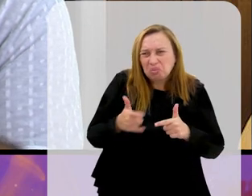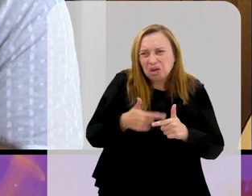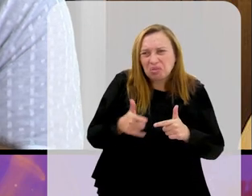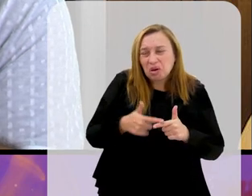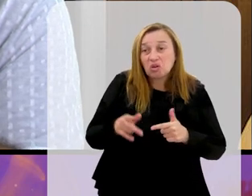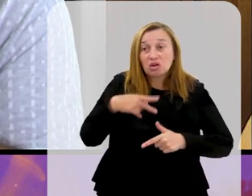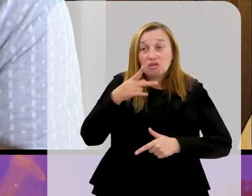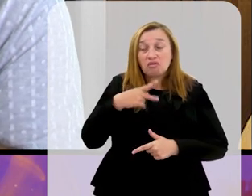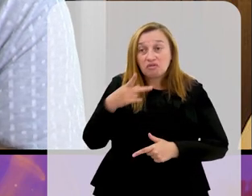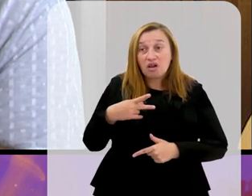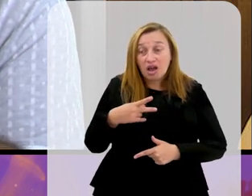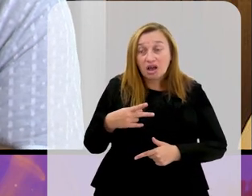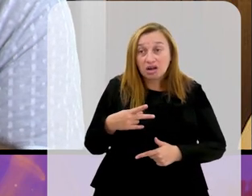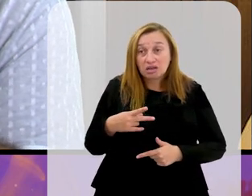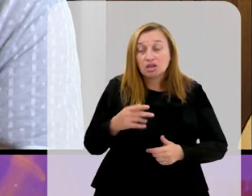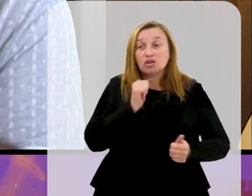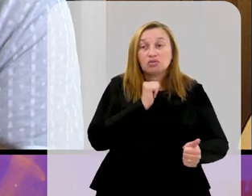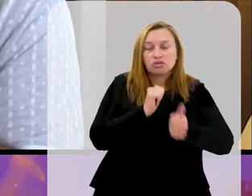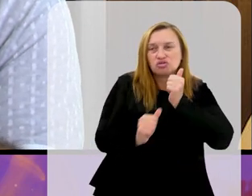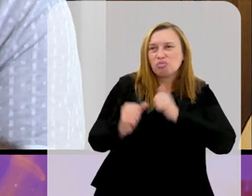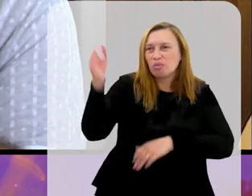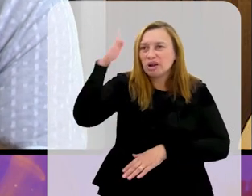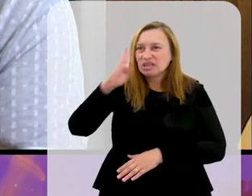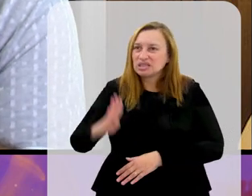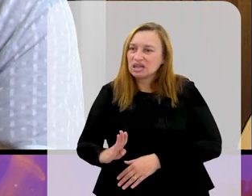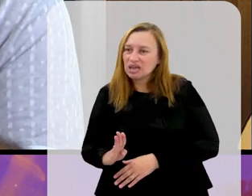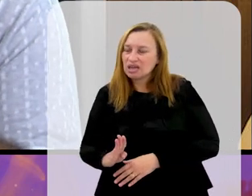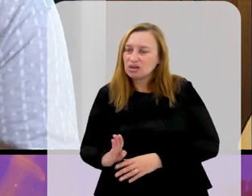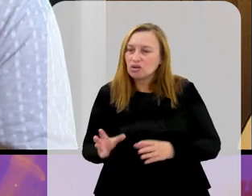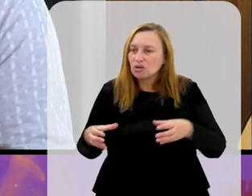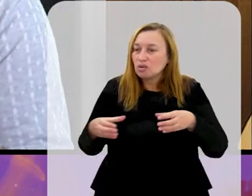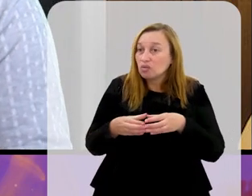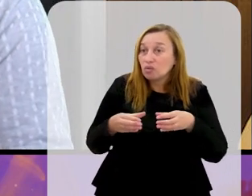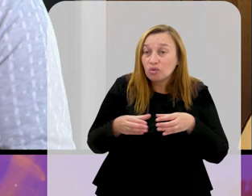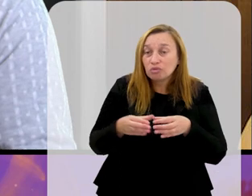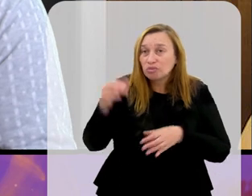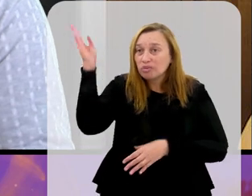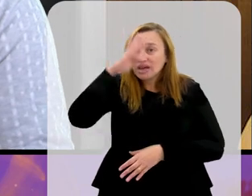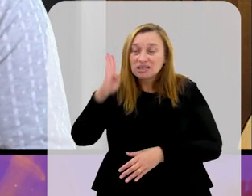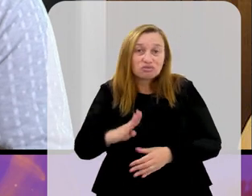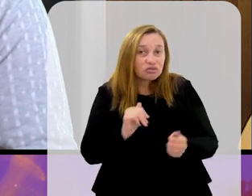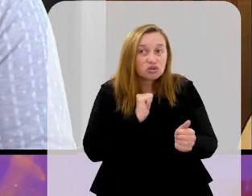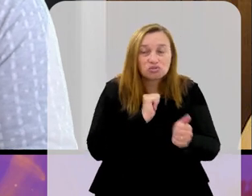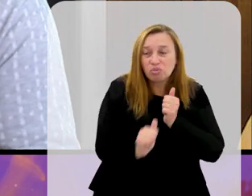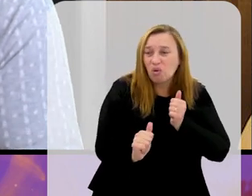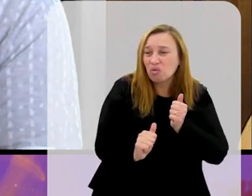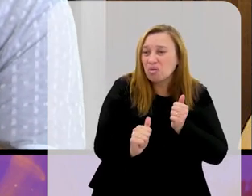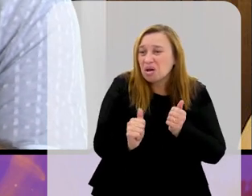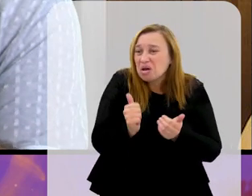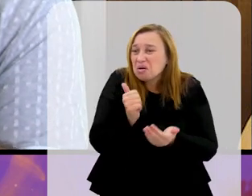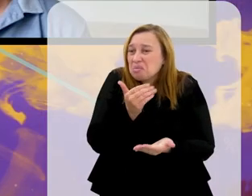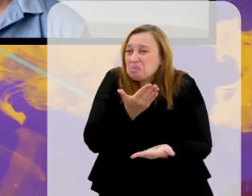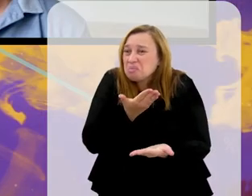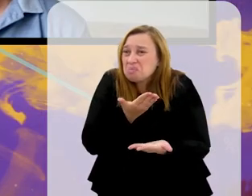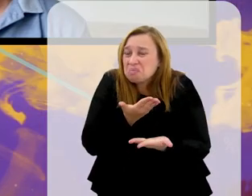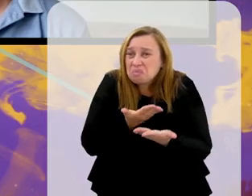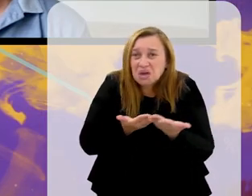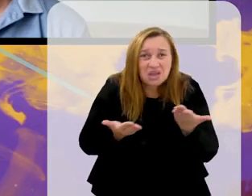E quando eu falo futebol brasileiro, eu falo da seleção brasileira. Não ganhou rigorosamente nada.